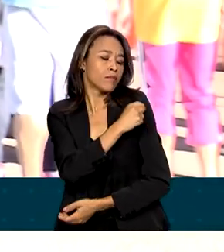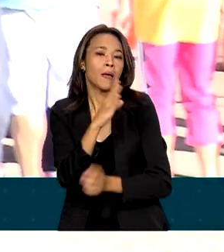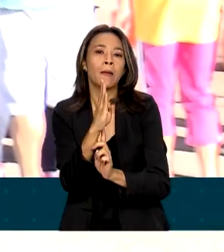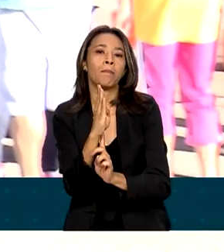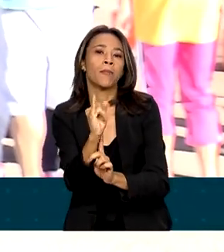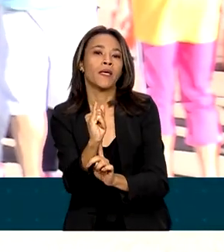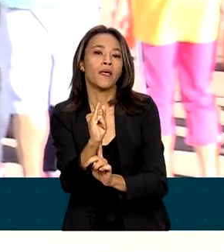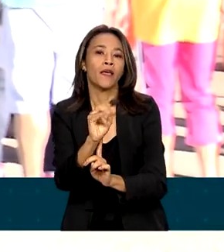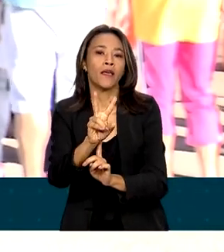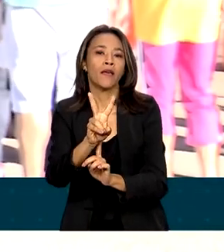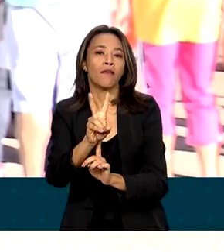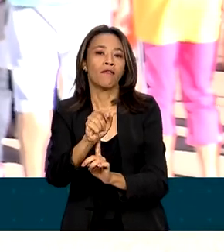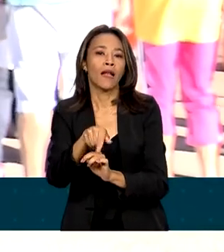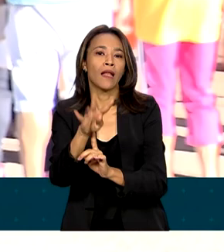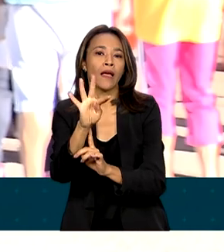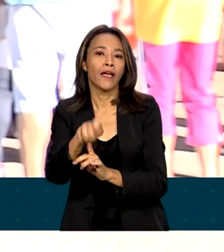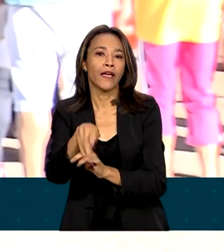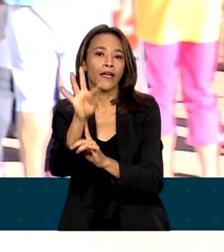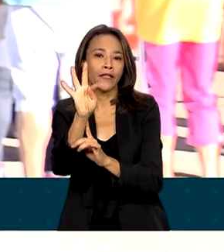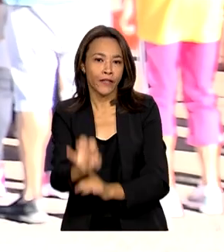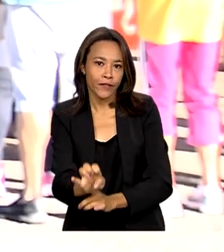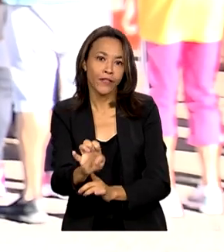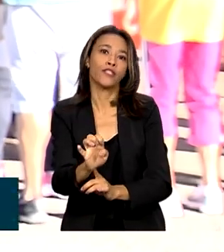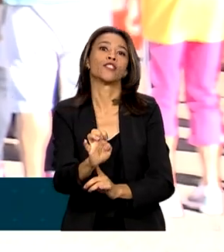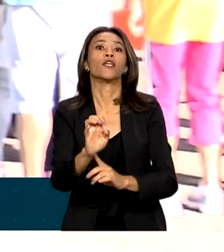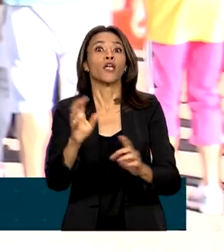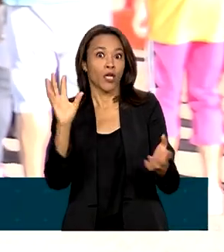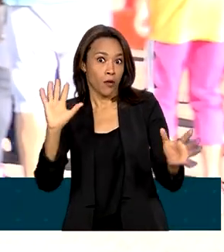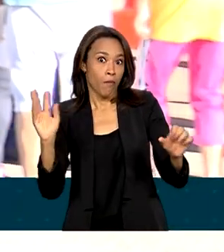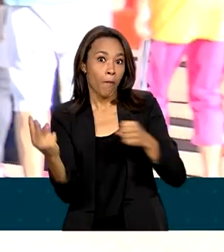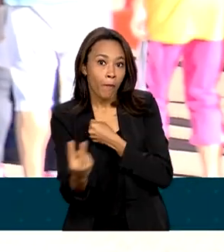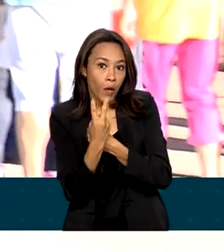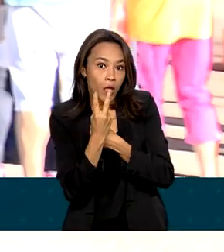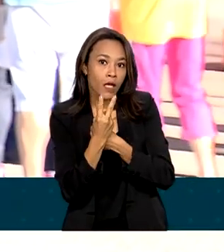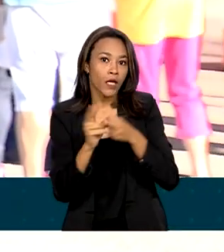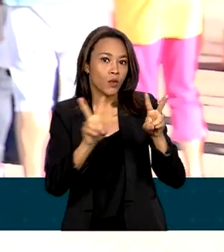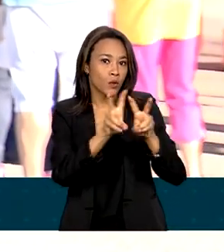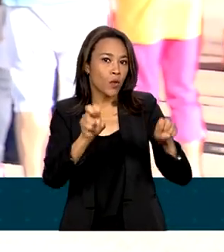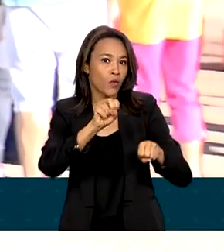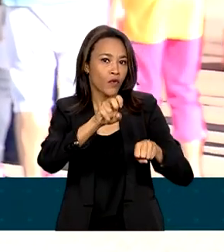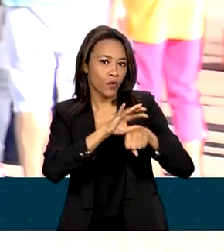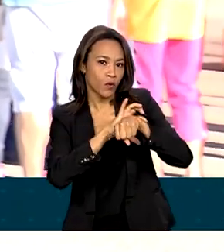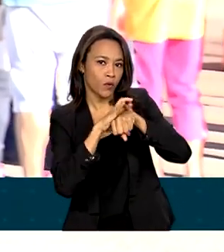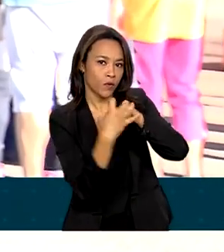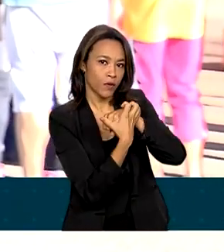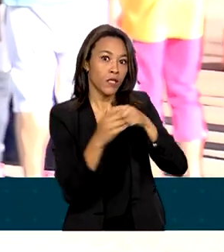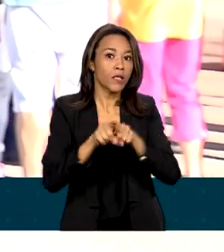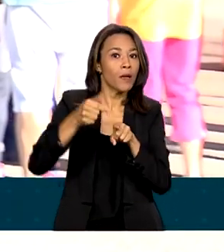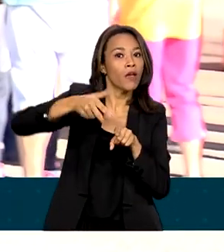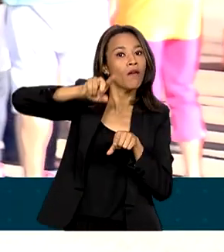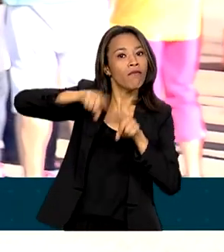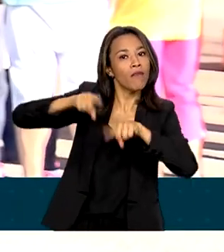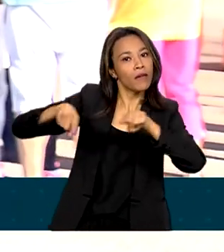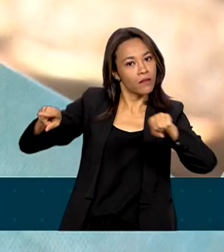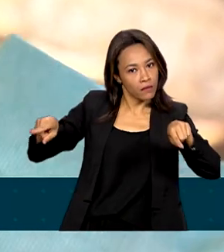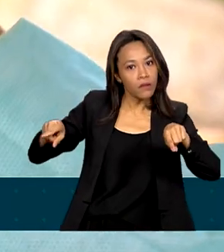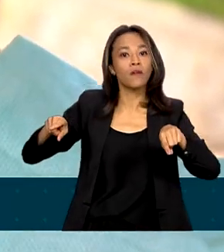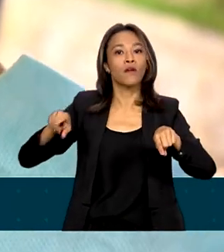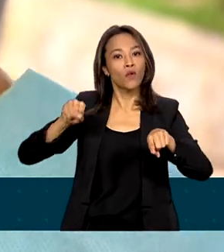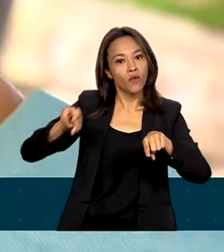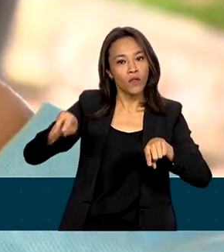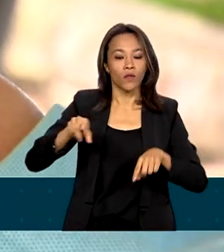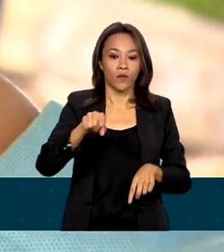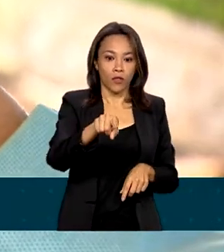contra o vírus original e também contra a variante Ômicron da Covid-19. Inclusive, aqui no posto, onde a gente está,